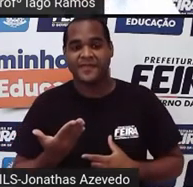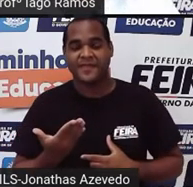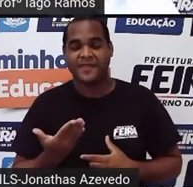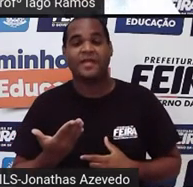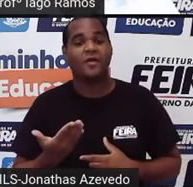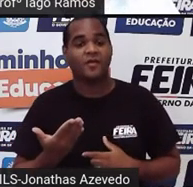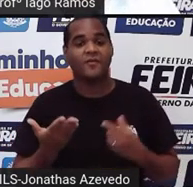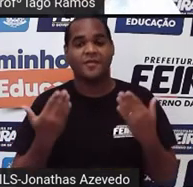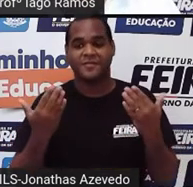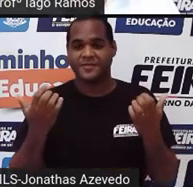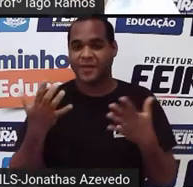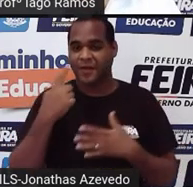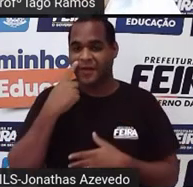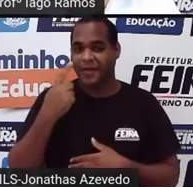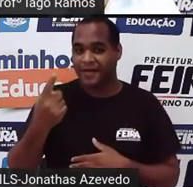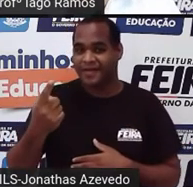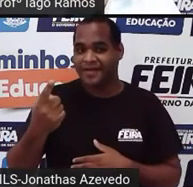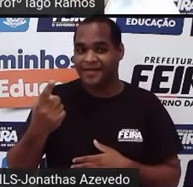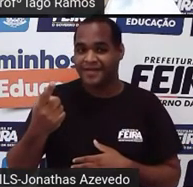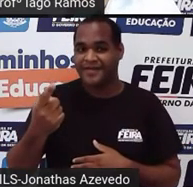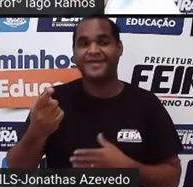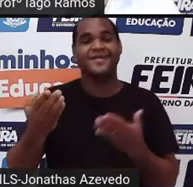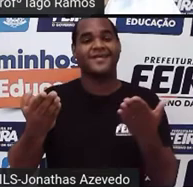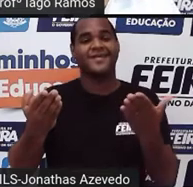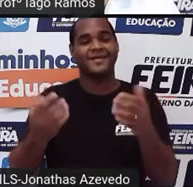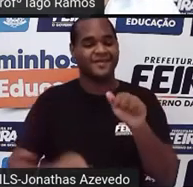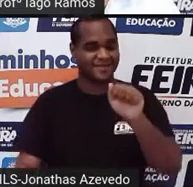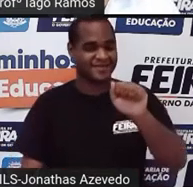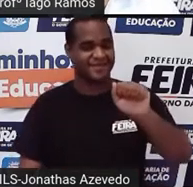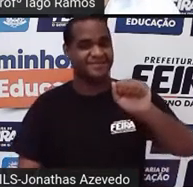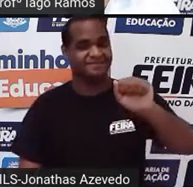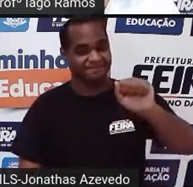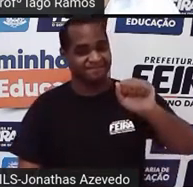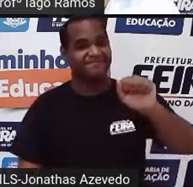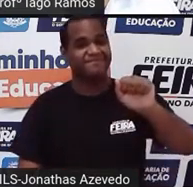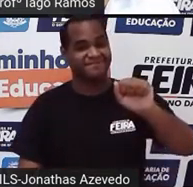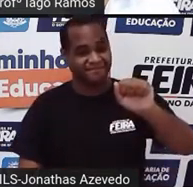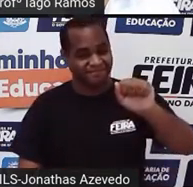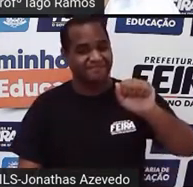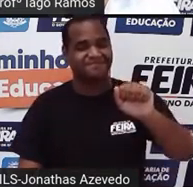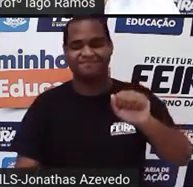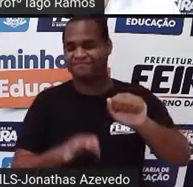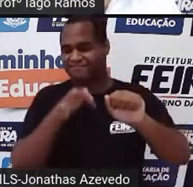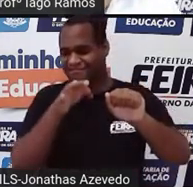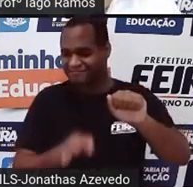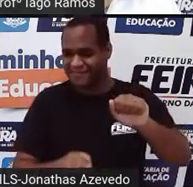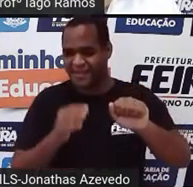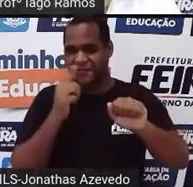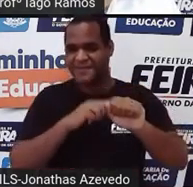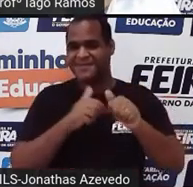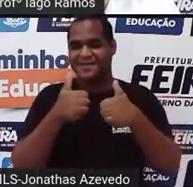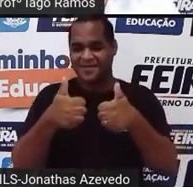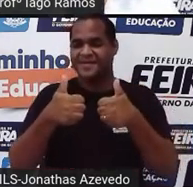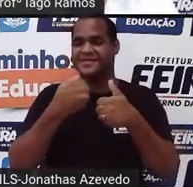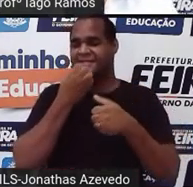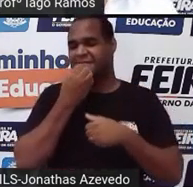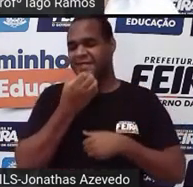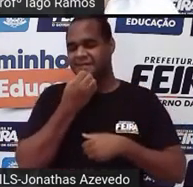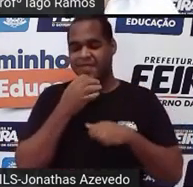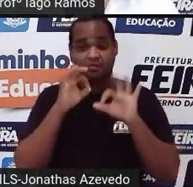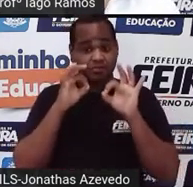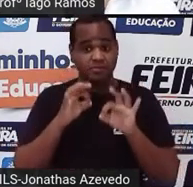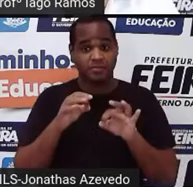Vamos lá. É o que está ali na letra A. E é isso aí, nota 10 para você, que eu tenho